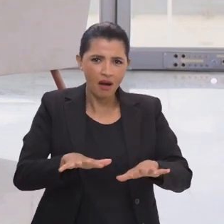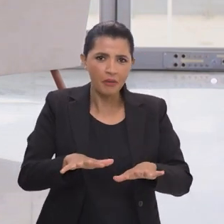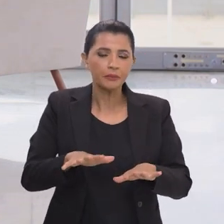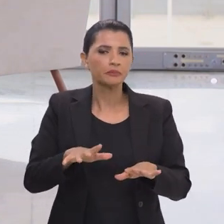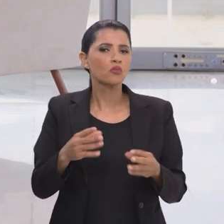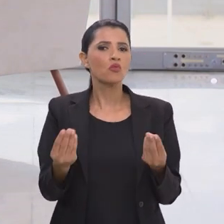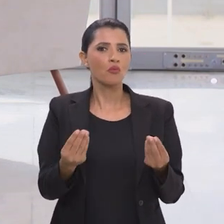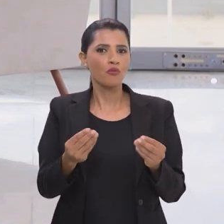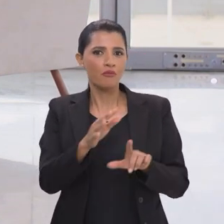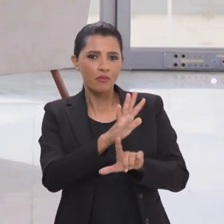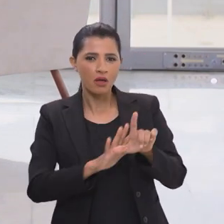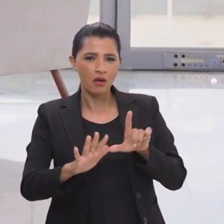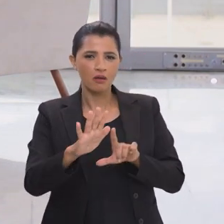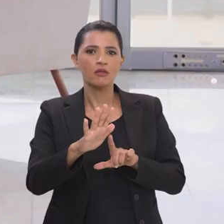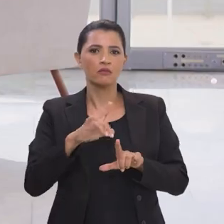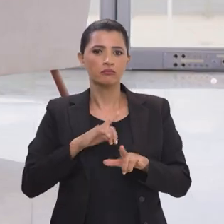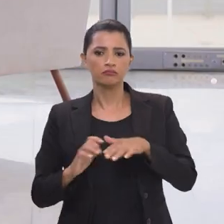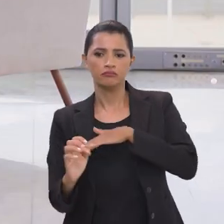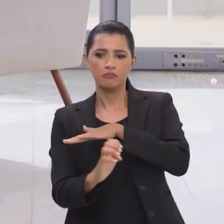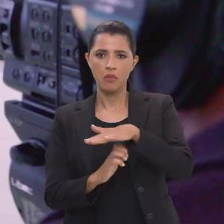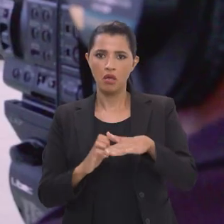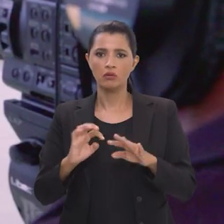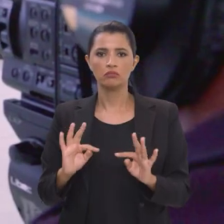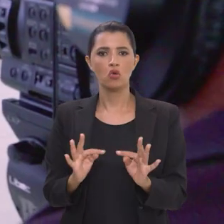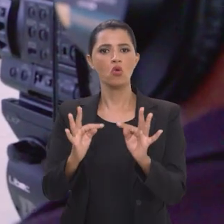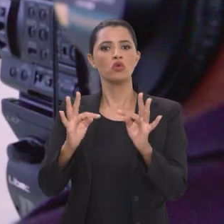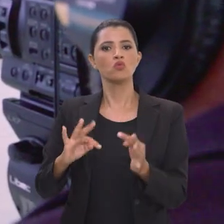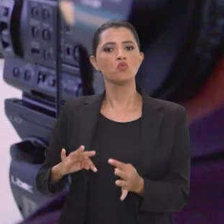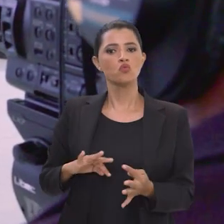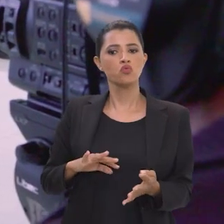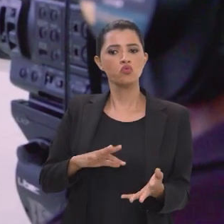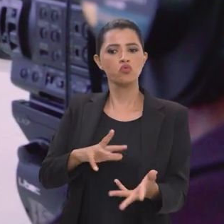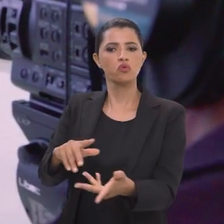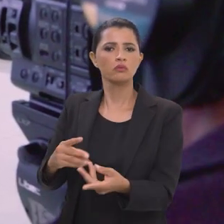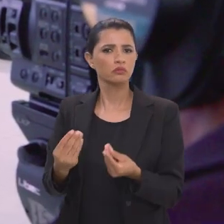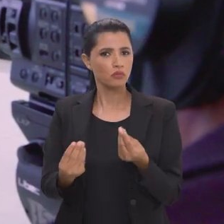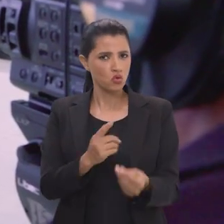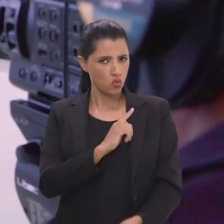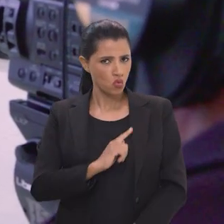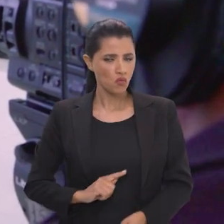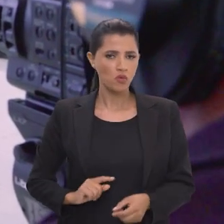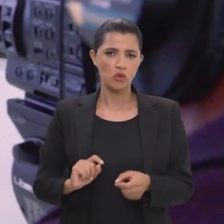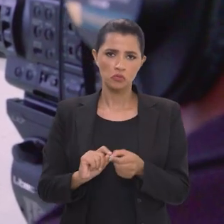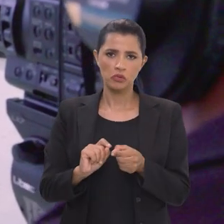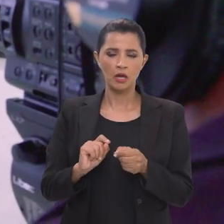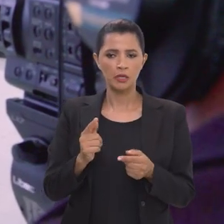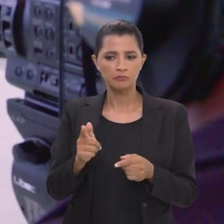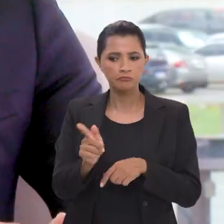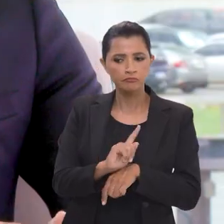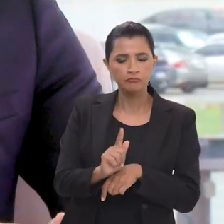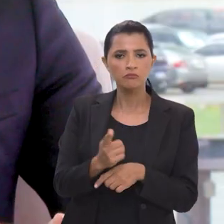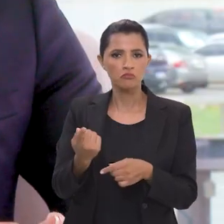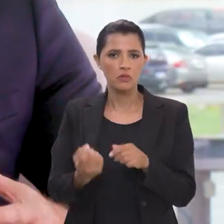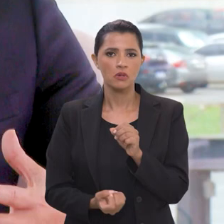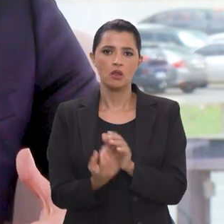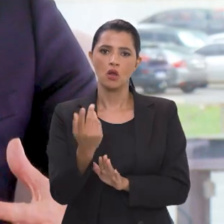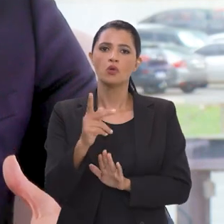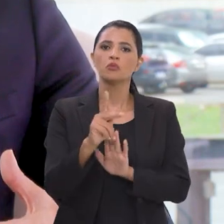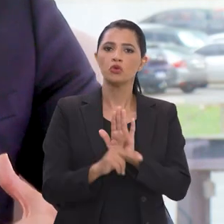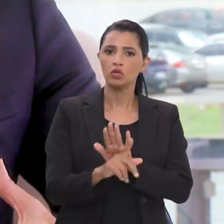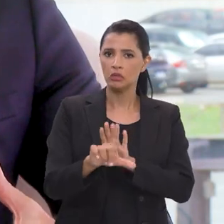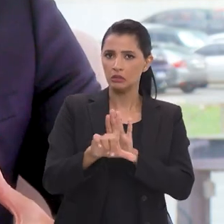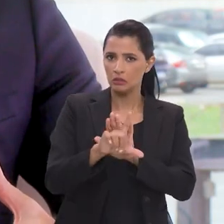propagadas por grandes plataformas grandes empresas de tecnologia mundiais e o governo está fazendo está